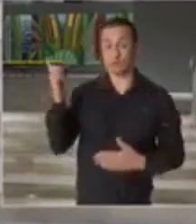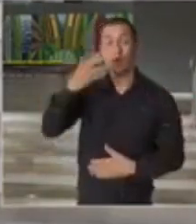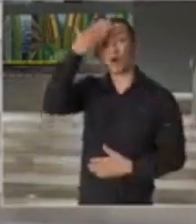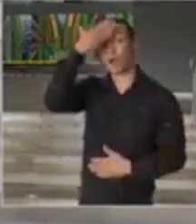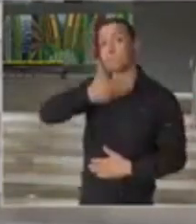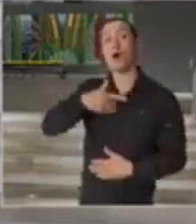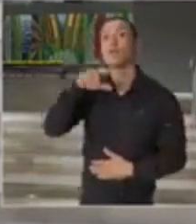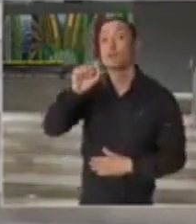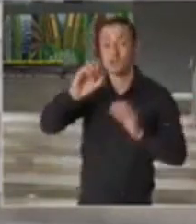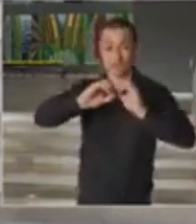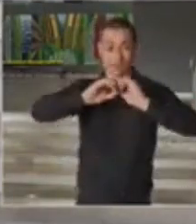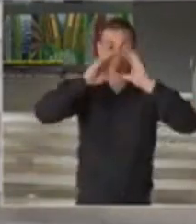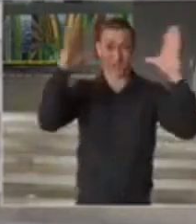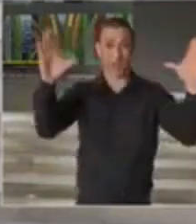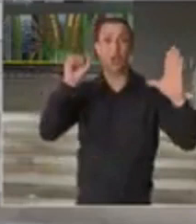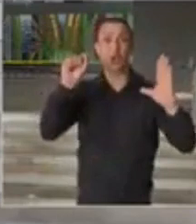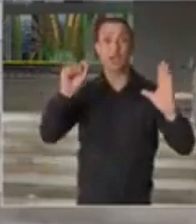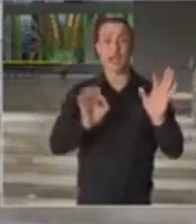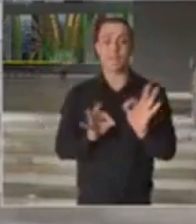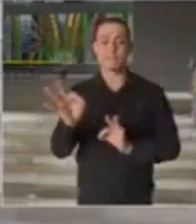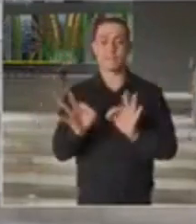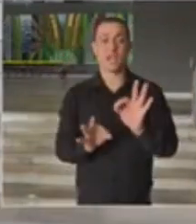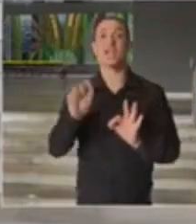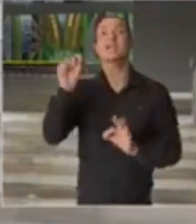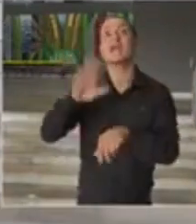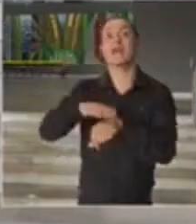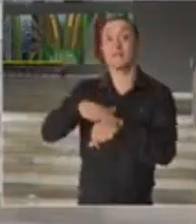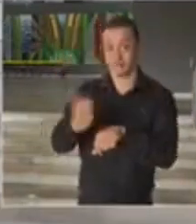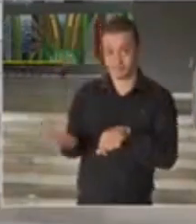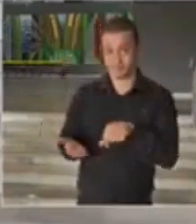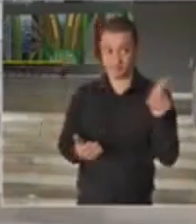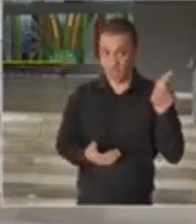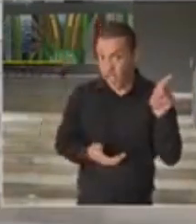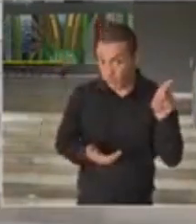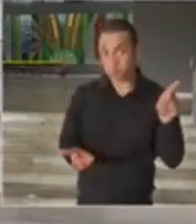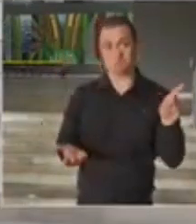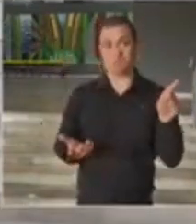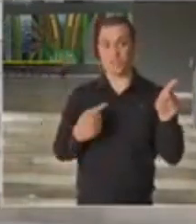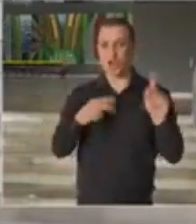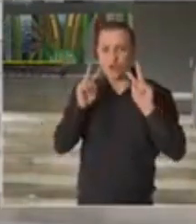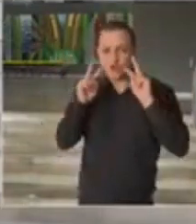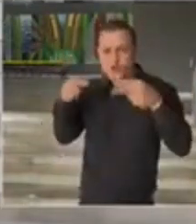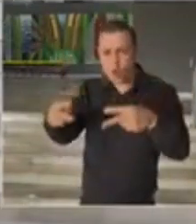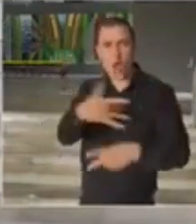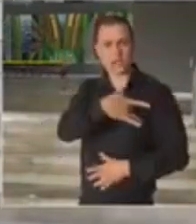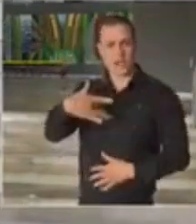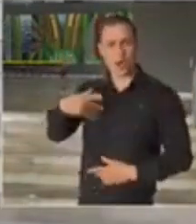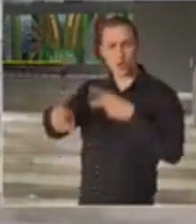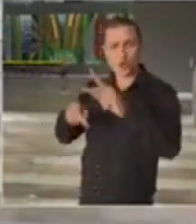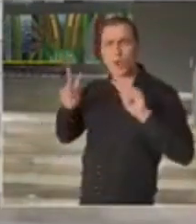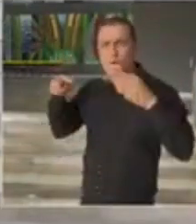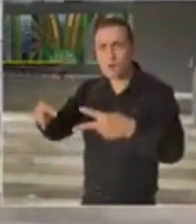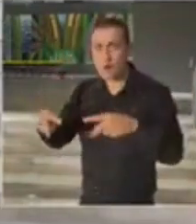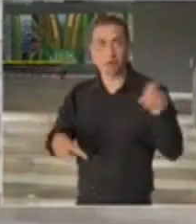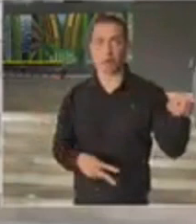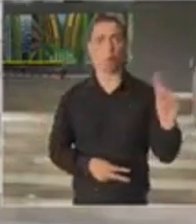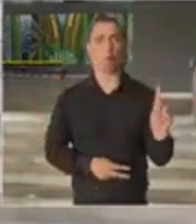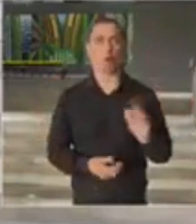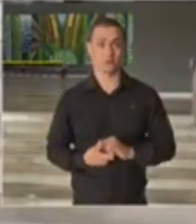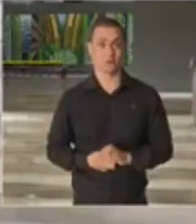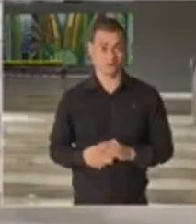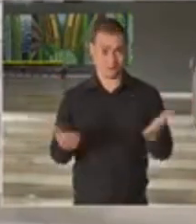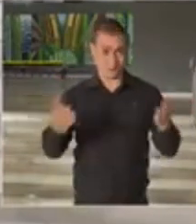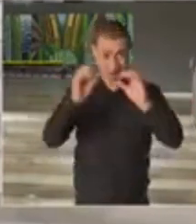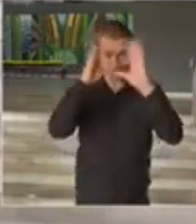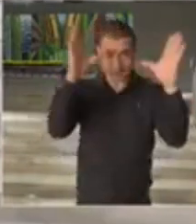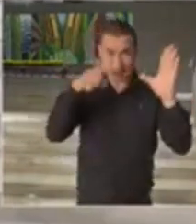claramente, quem tem planejamento, quem olha para a saúde da população e quem não olha. Eu acho que estão